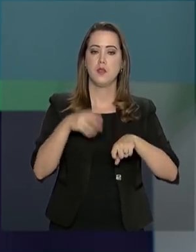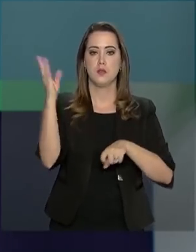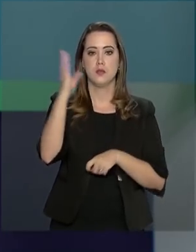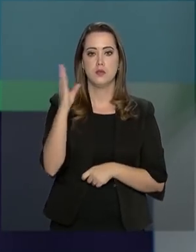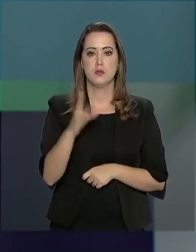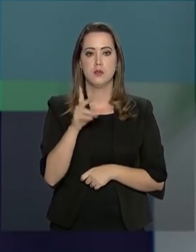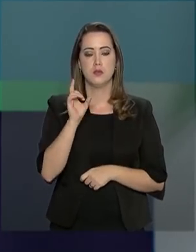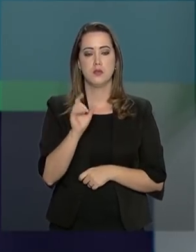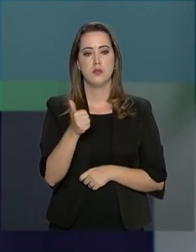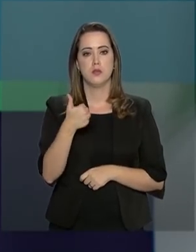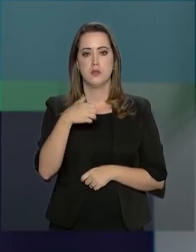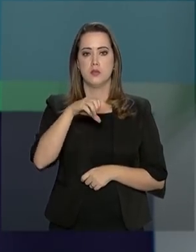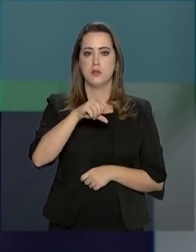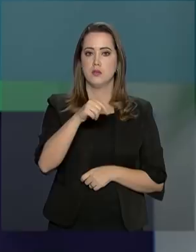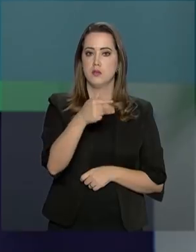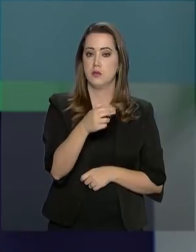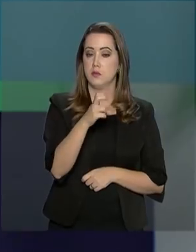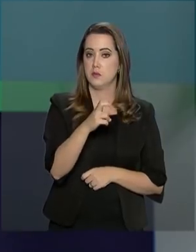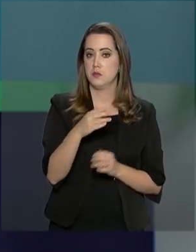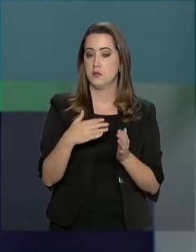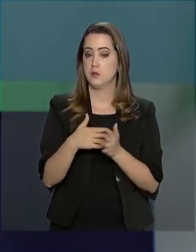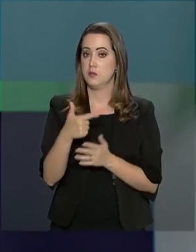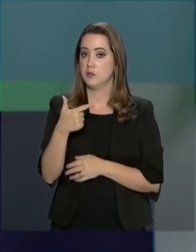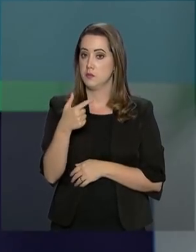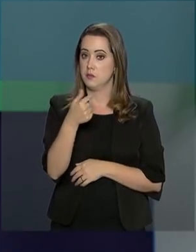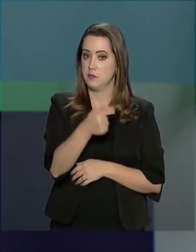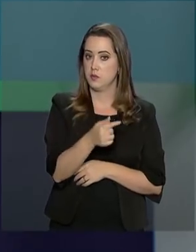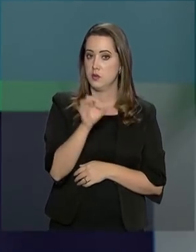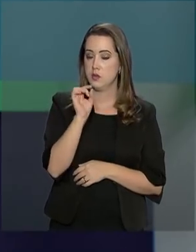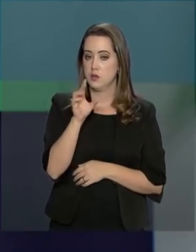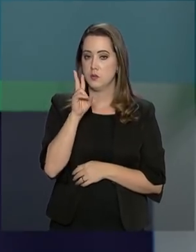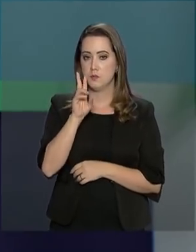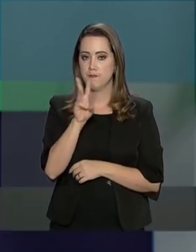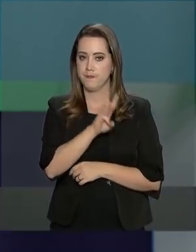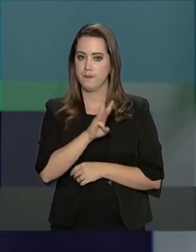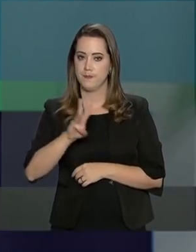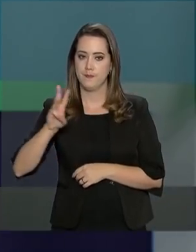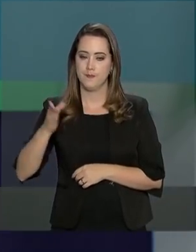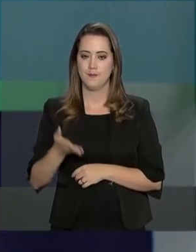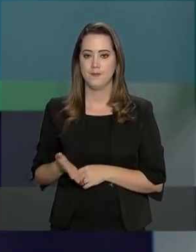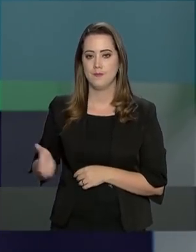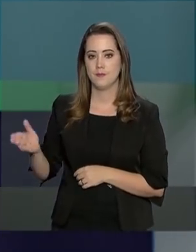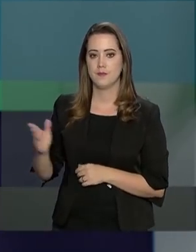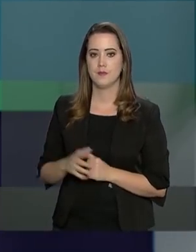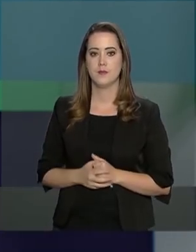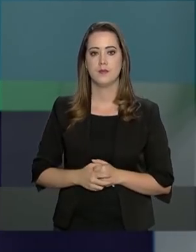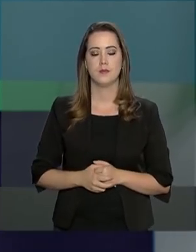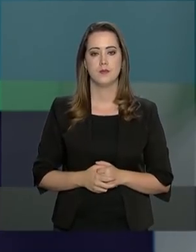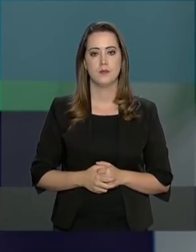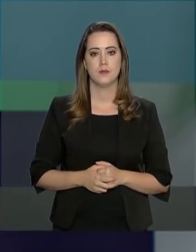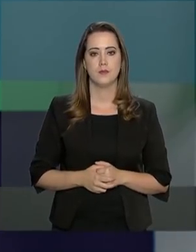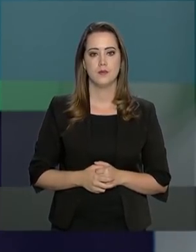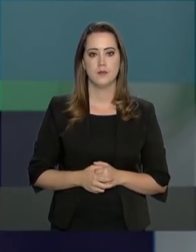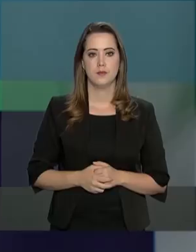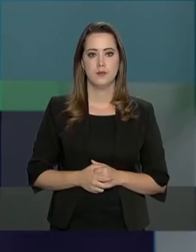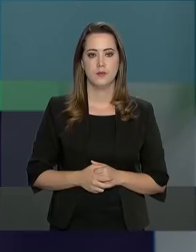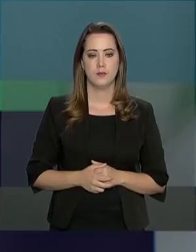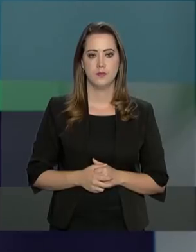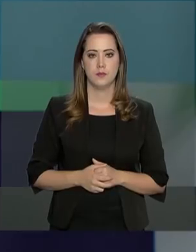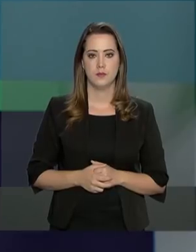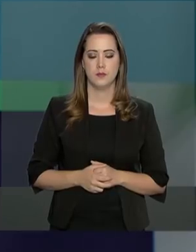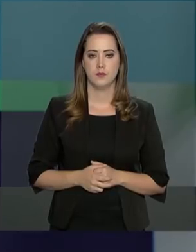brasileira de 1975 a 2017, é só acessar a página do Ministério no endereço